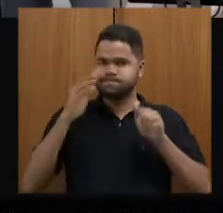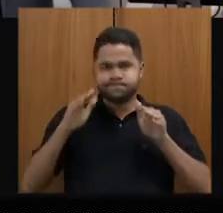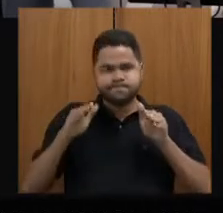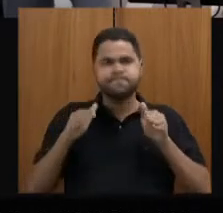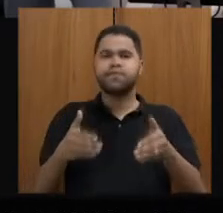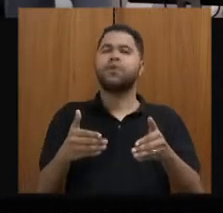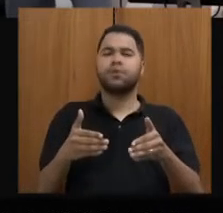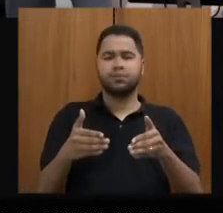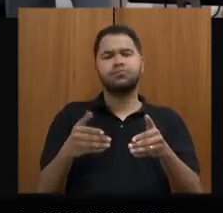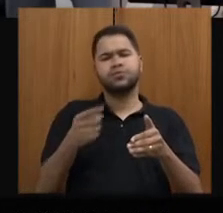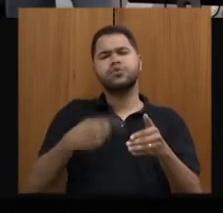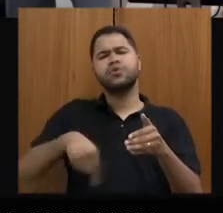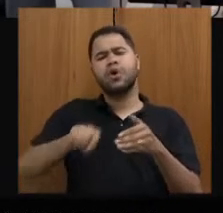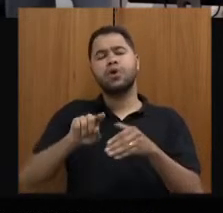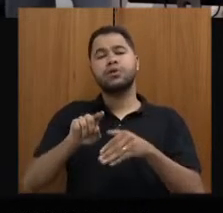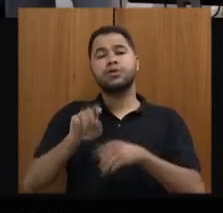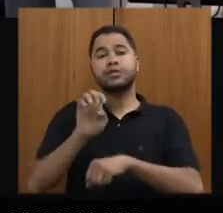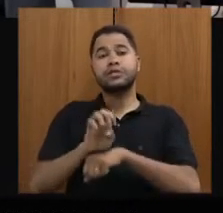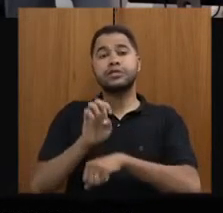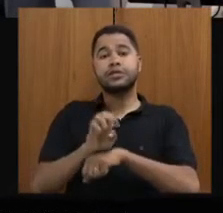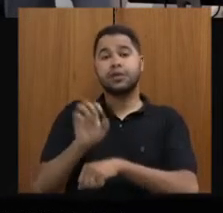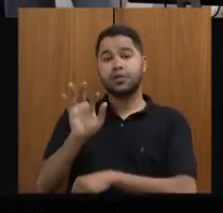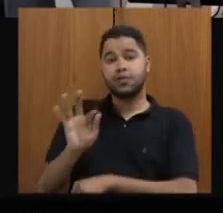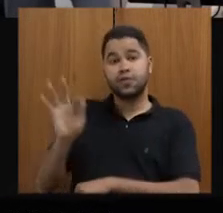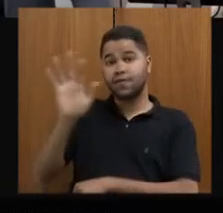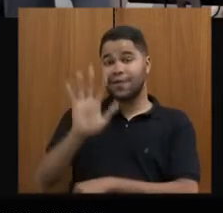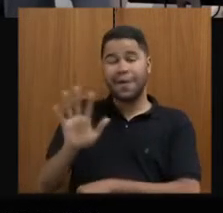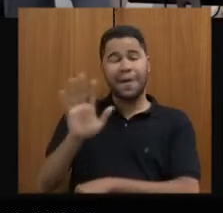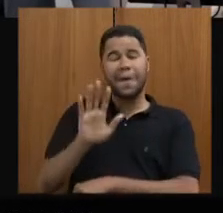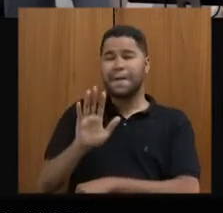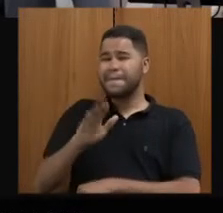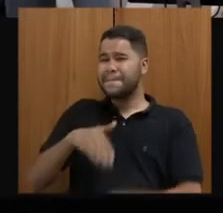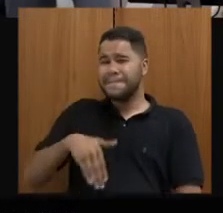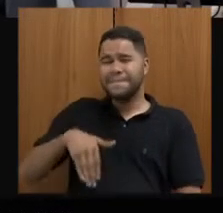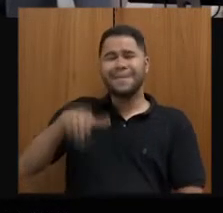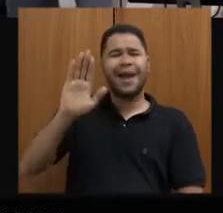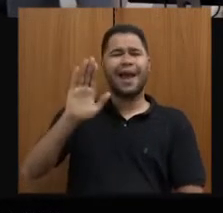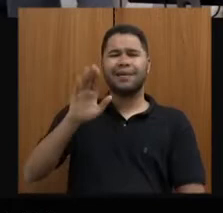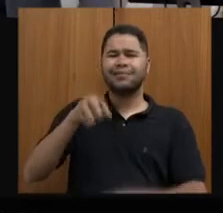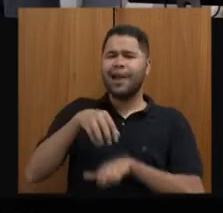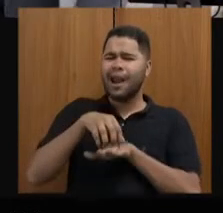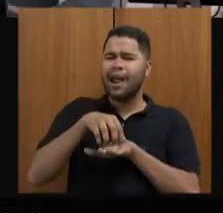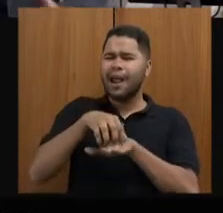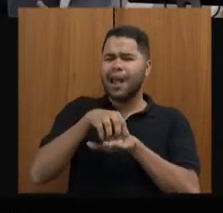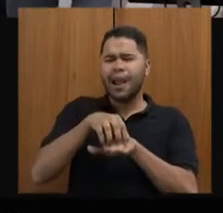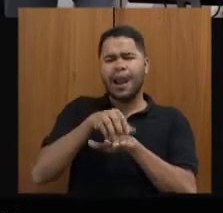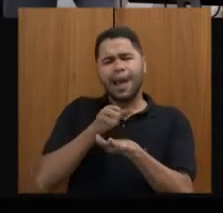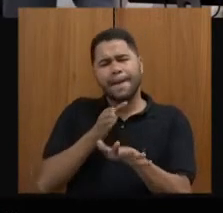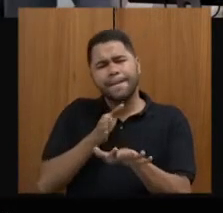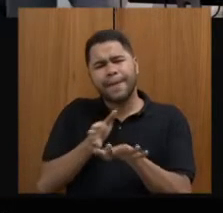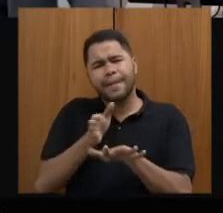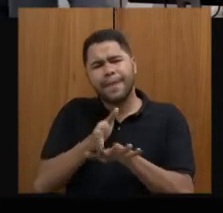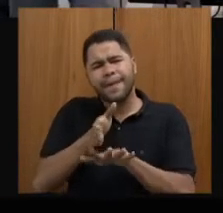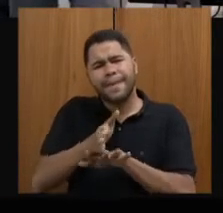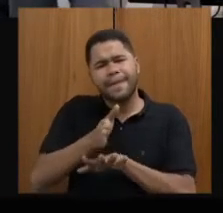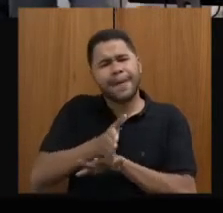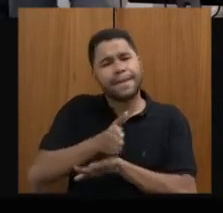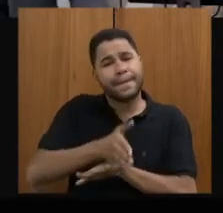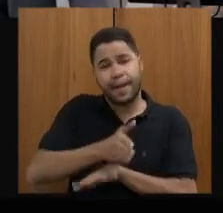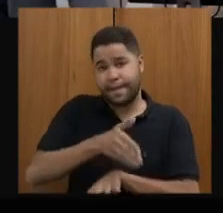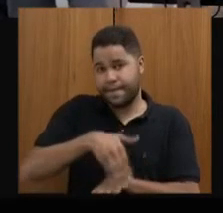o Estado da federação com o maior número de turismo, o maior rol de turismo cultural do país.